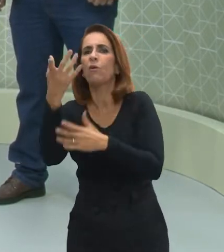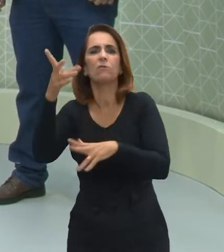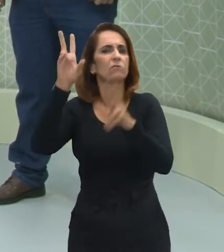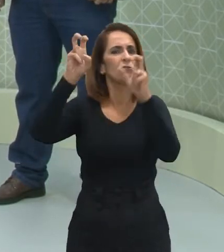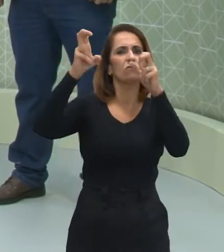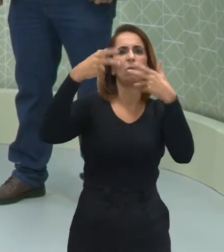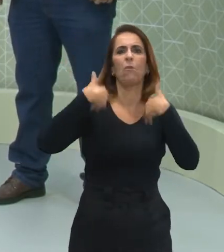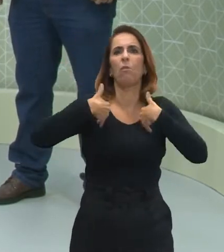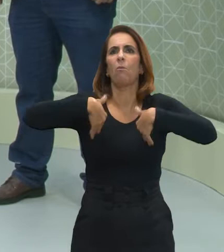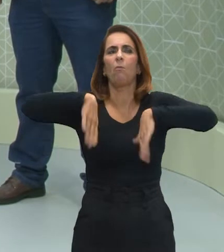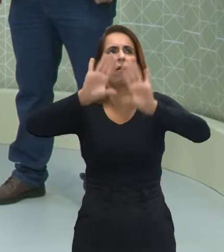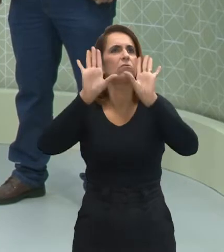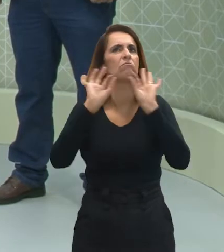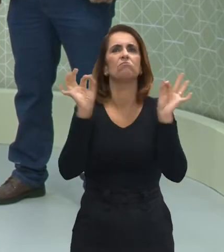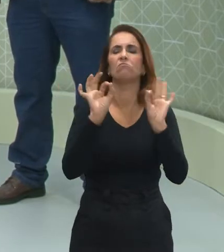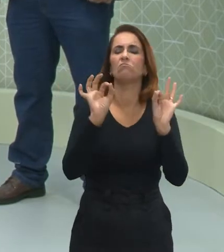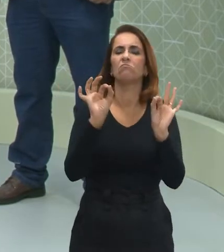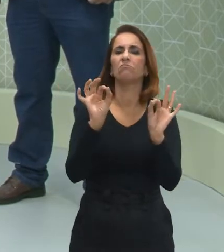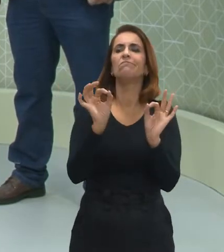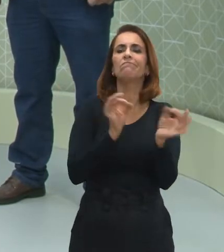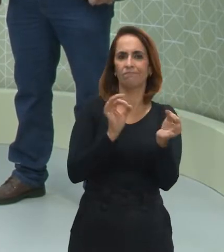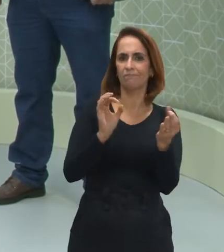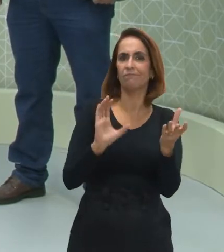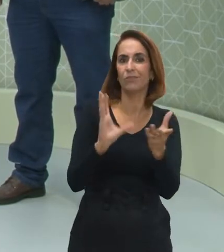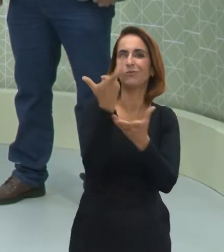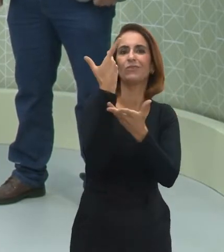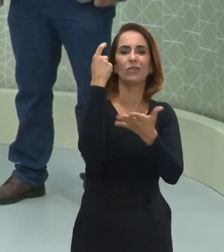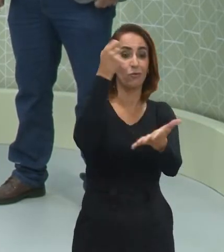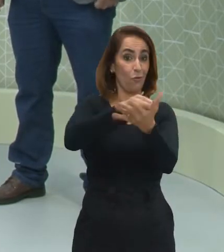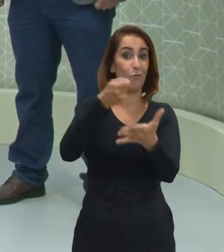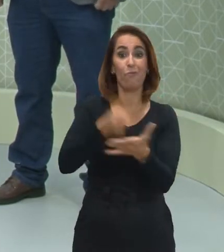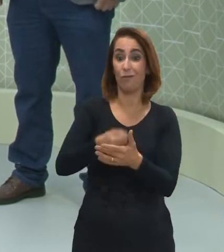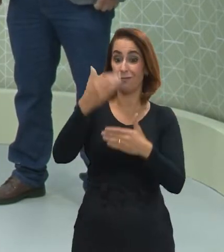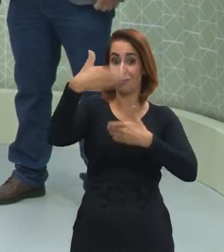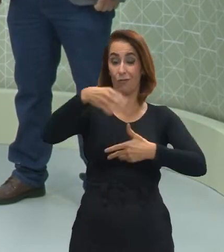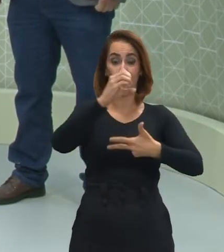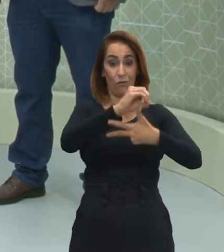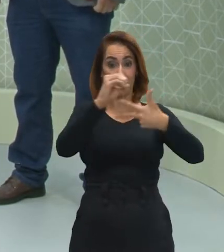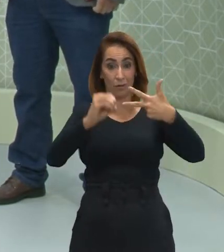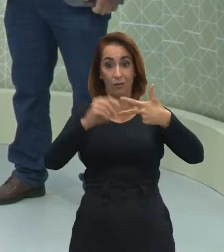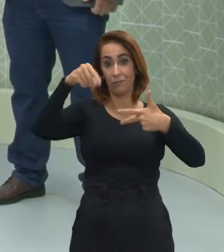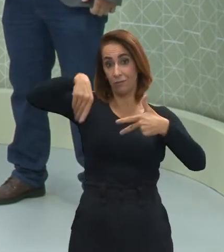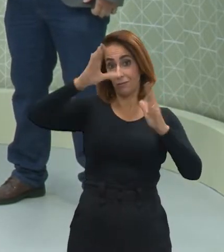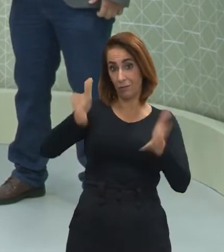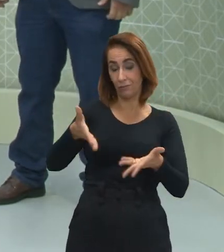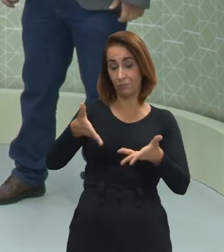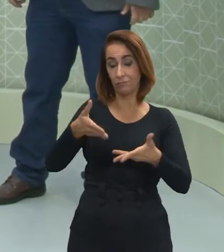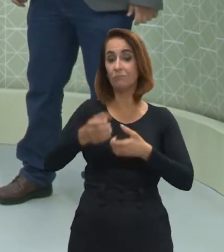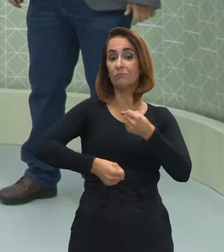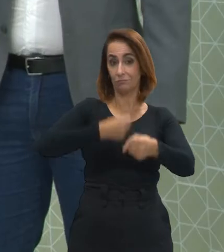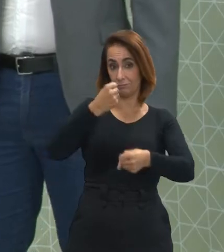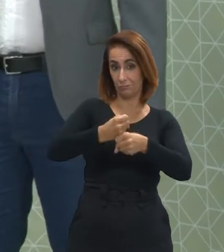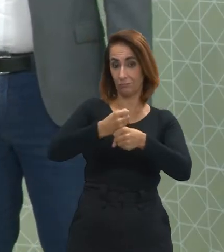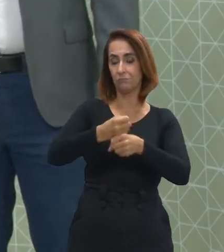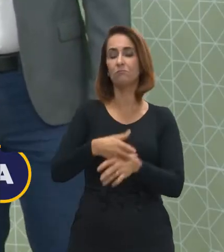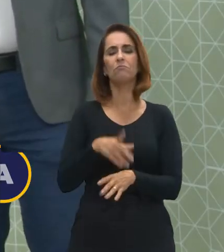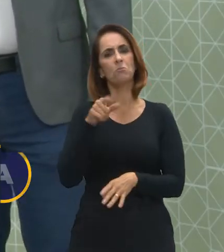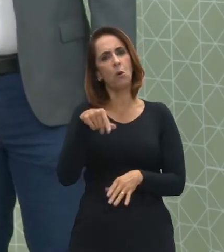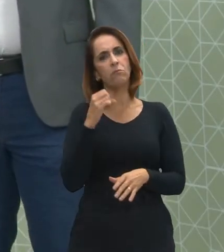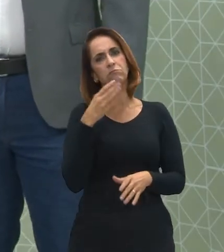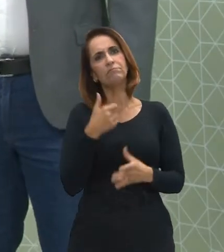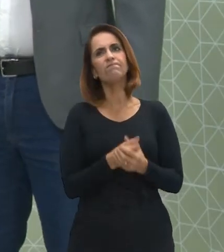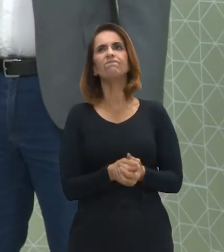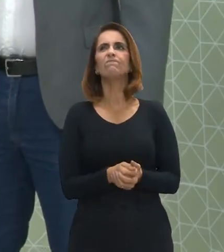temas que estão mais propícios a serem cobrados nessa prova do Enem desse ano? Pois bem. Bom,